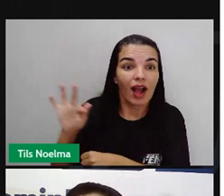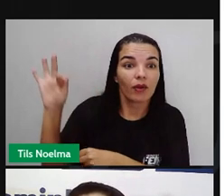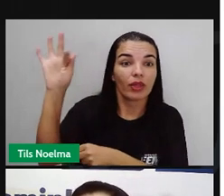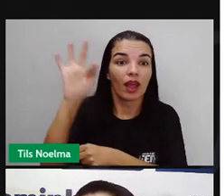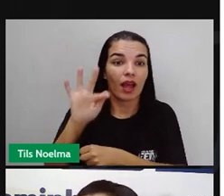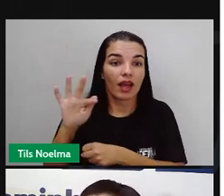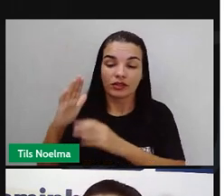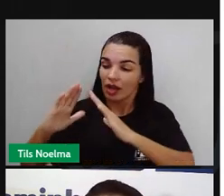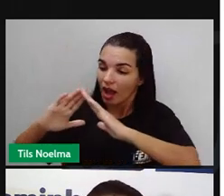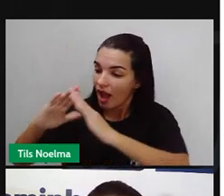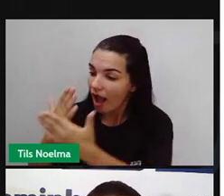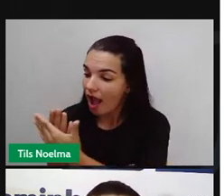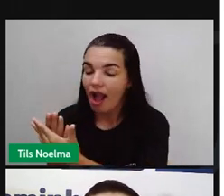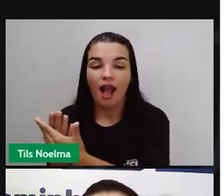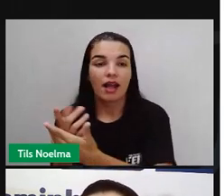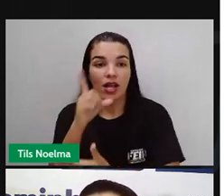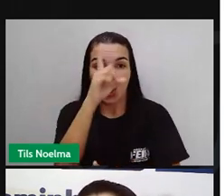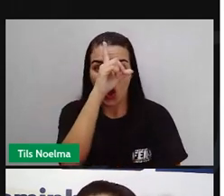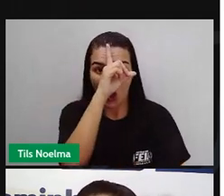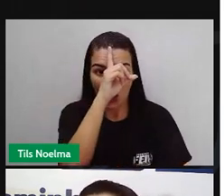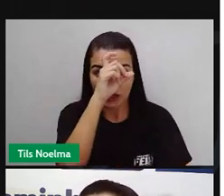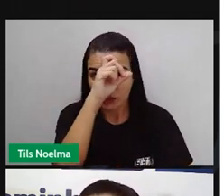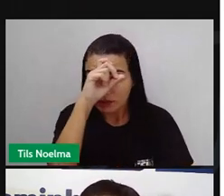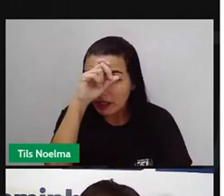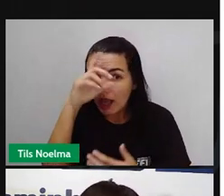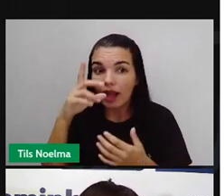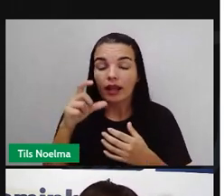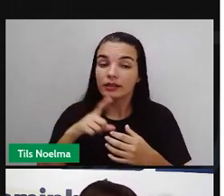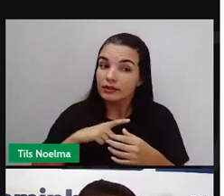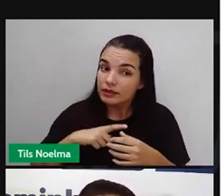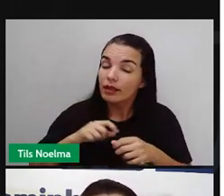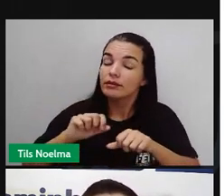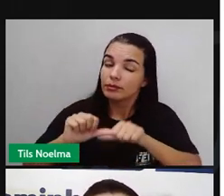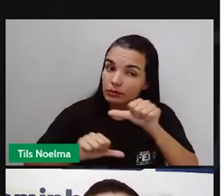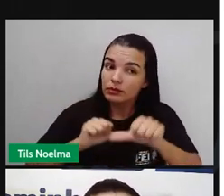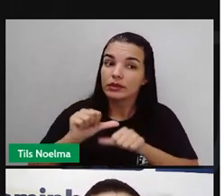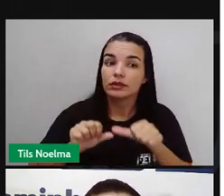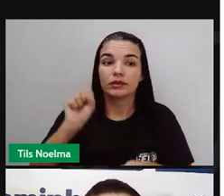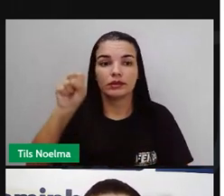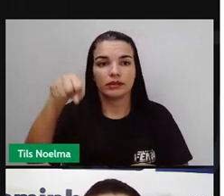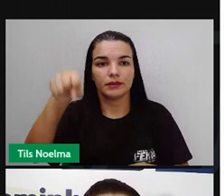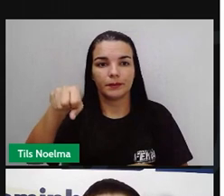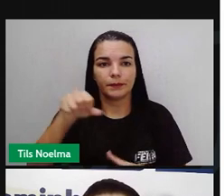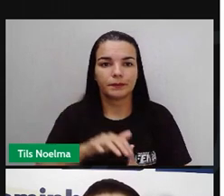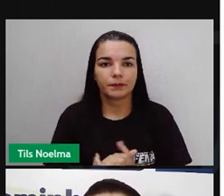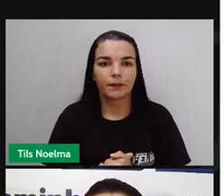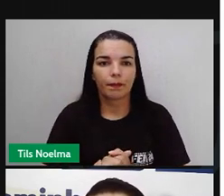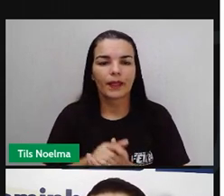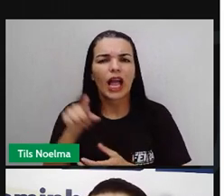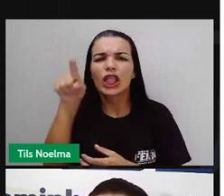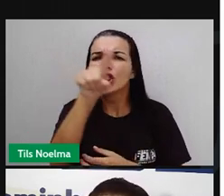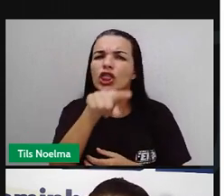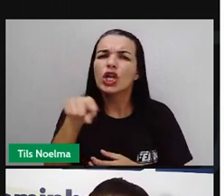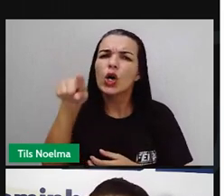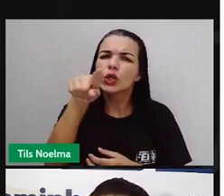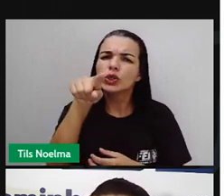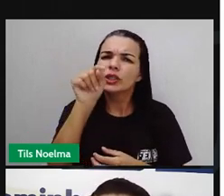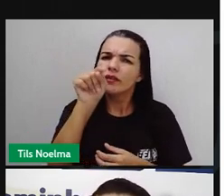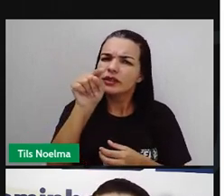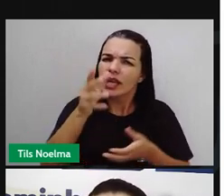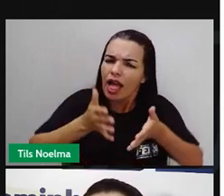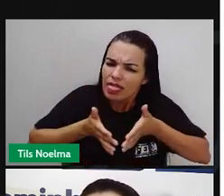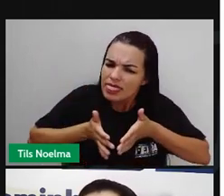escolas, né? De hospitais. Então, houveram mudanças, sim. Todos vocês nasceram aqui